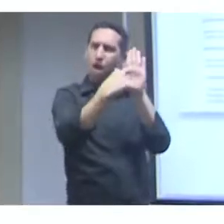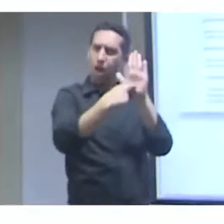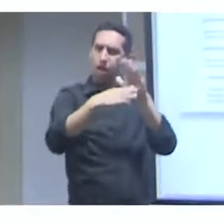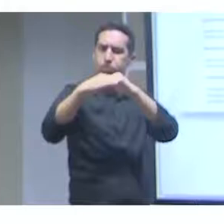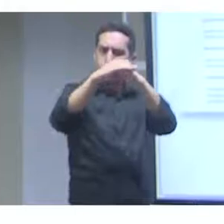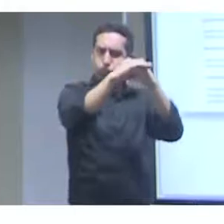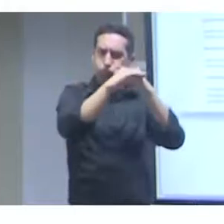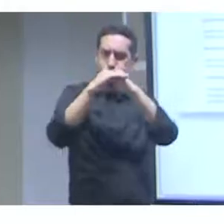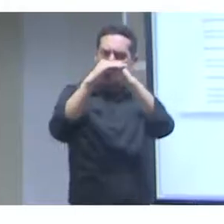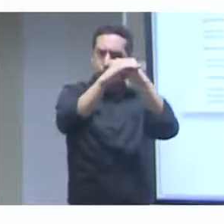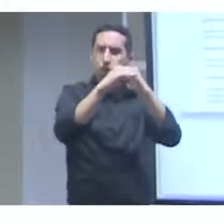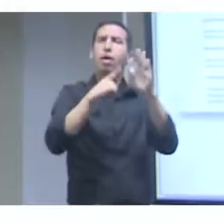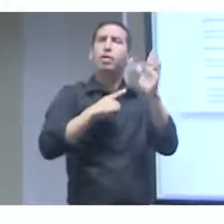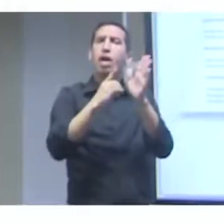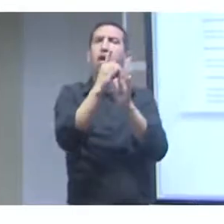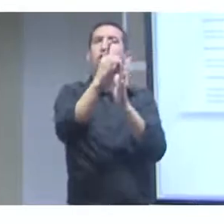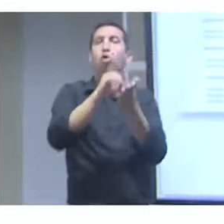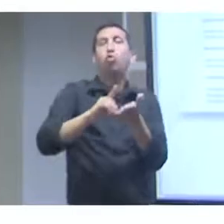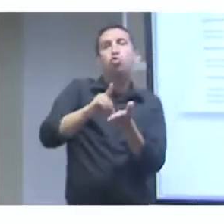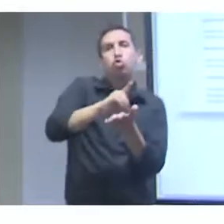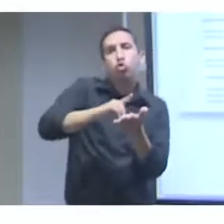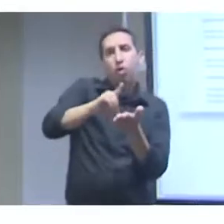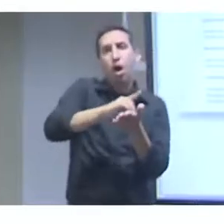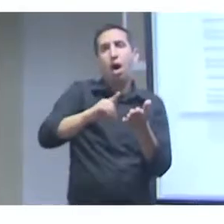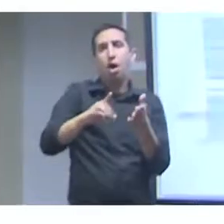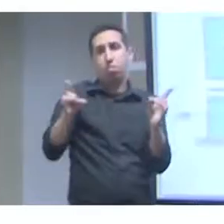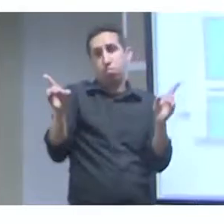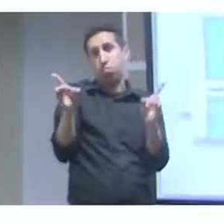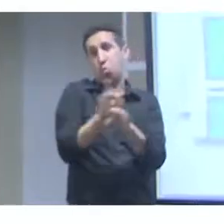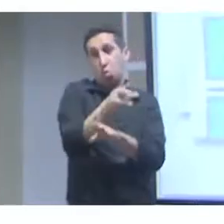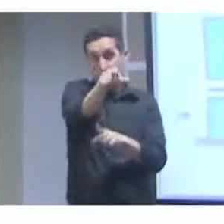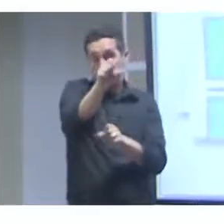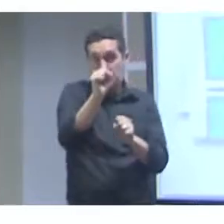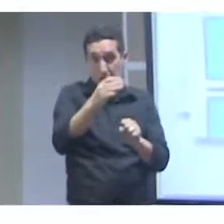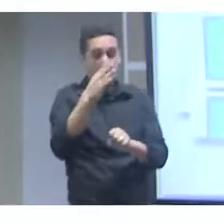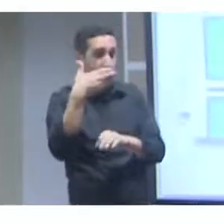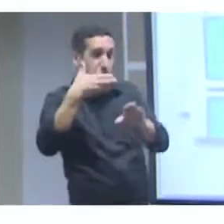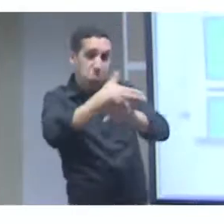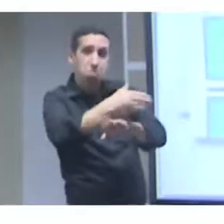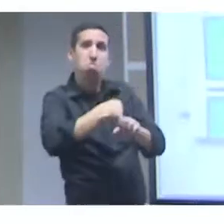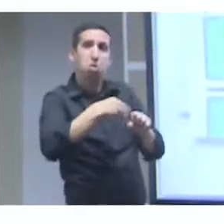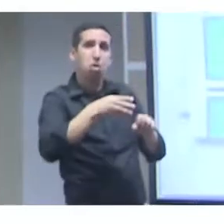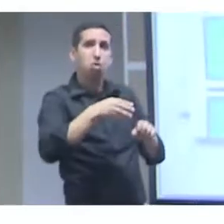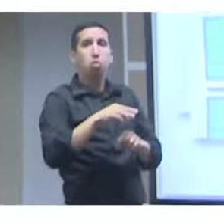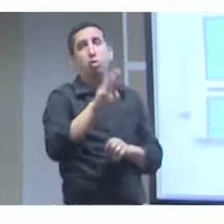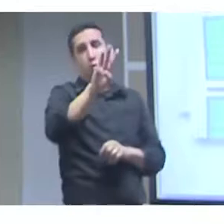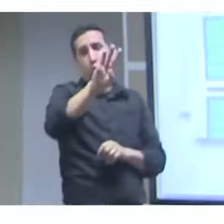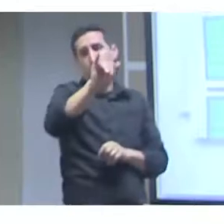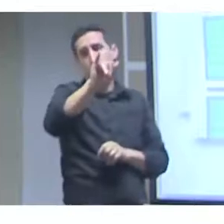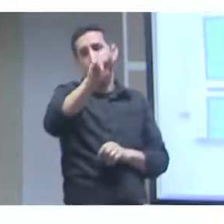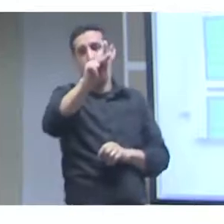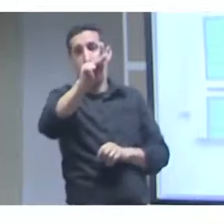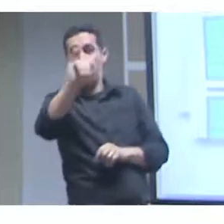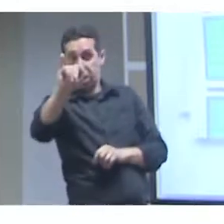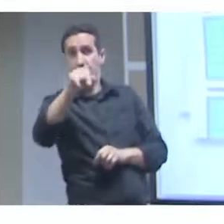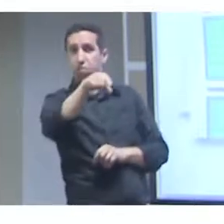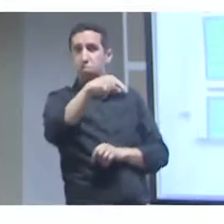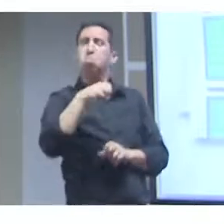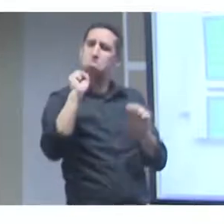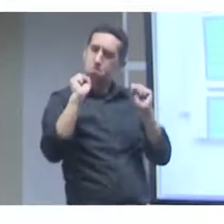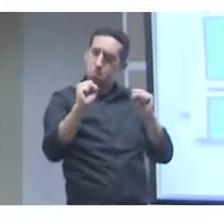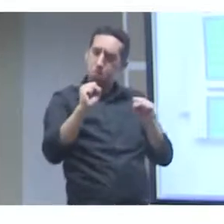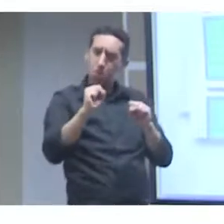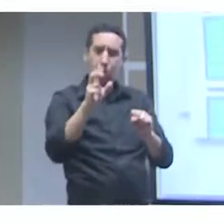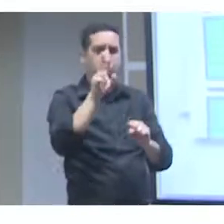pode consultar a wiki e ver que esse termo aqui por exemplo número de tombo pertence ao padrão Darwin Core